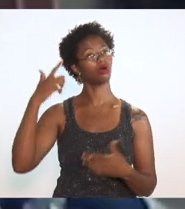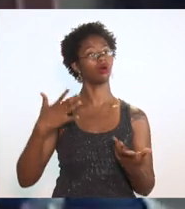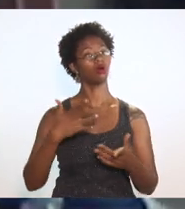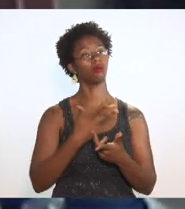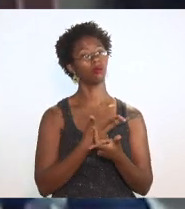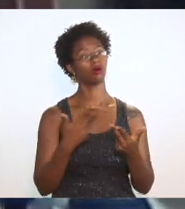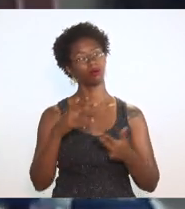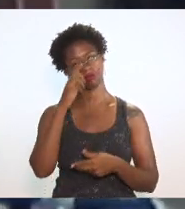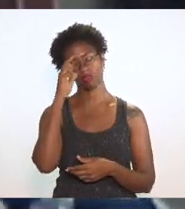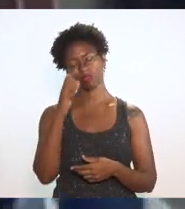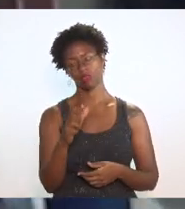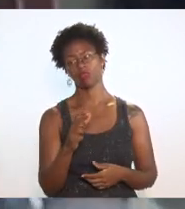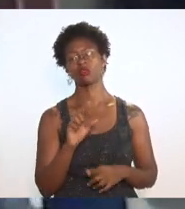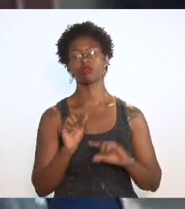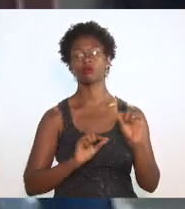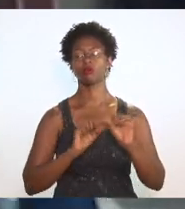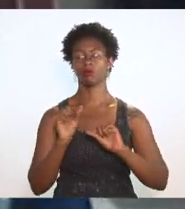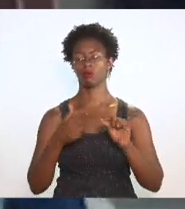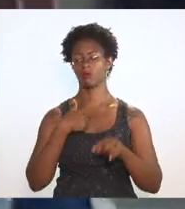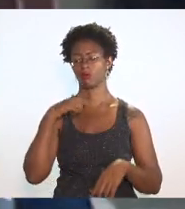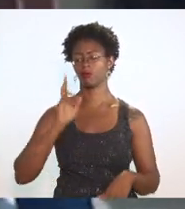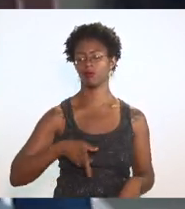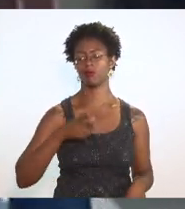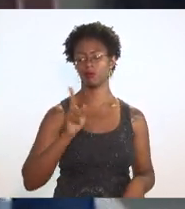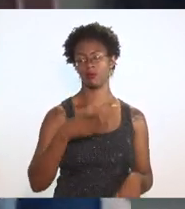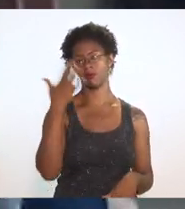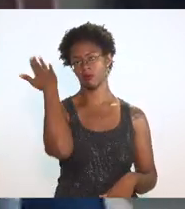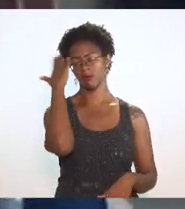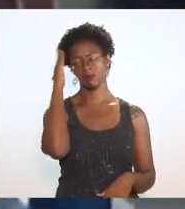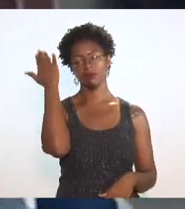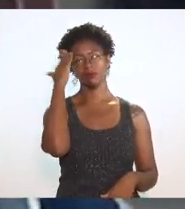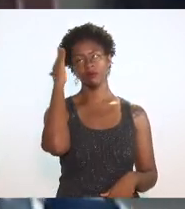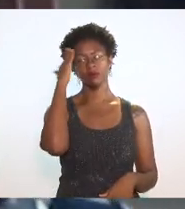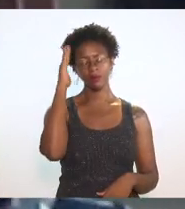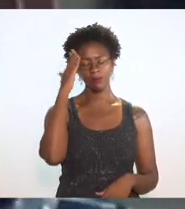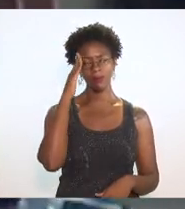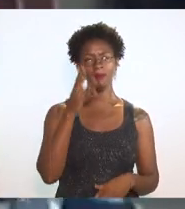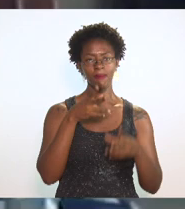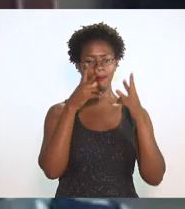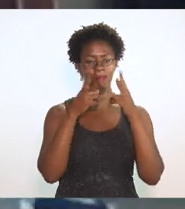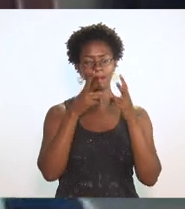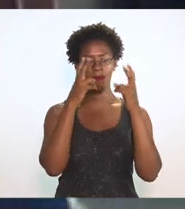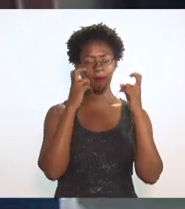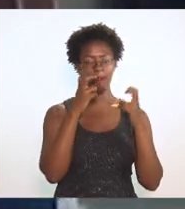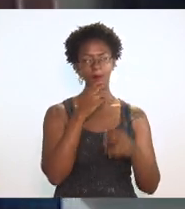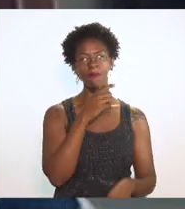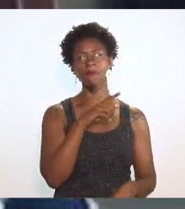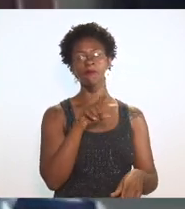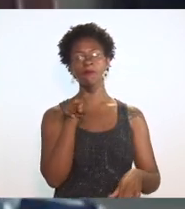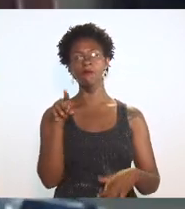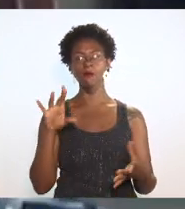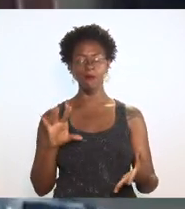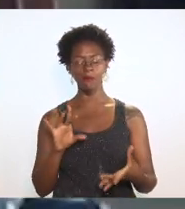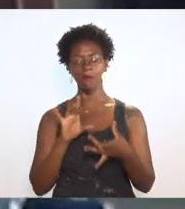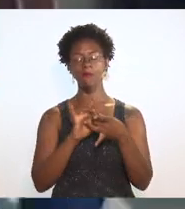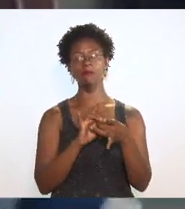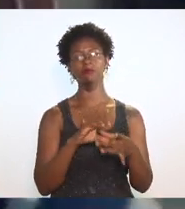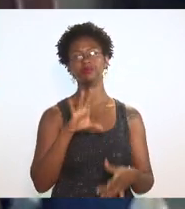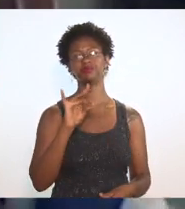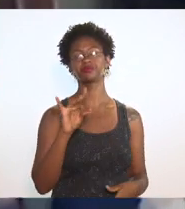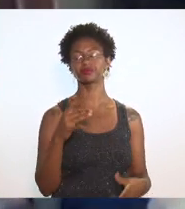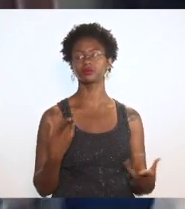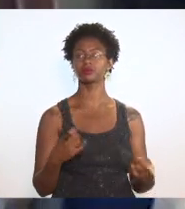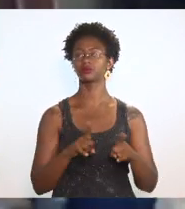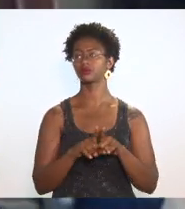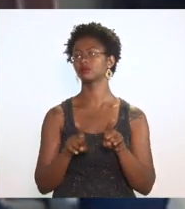interessante que eu sempre sempre entendi que tanto na cola quanto na ampliação subjetiva tinha